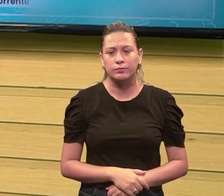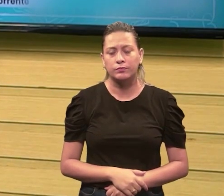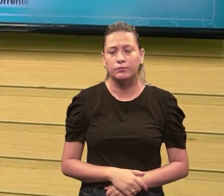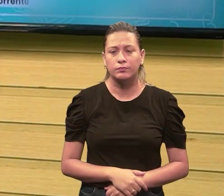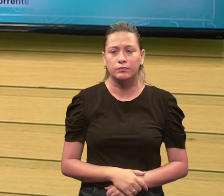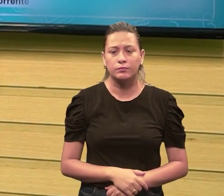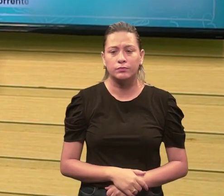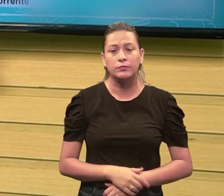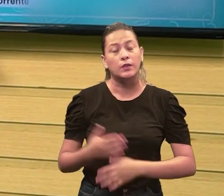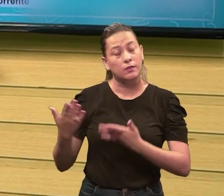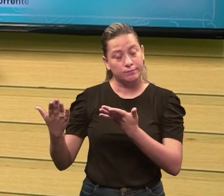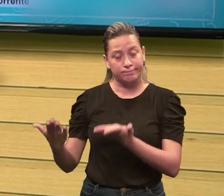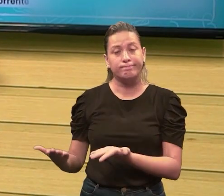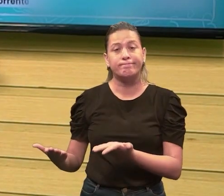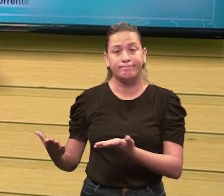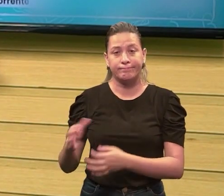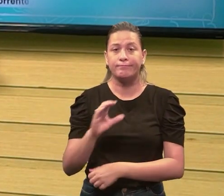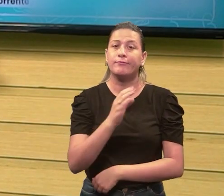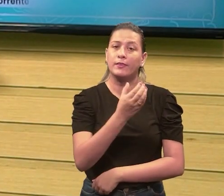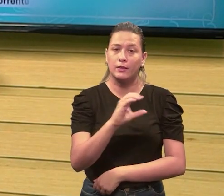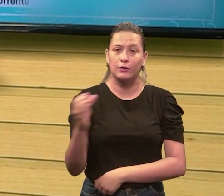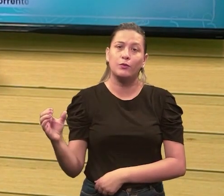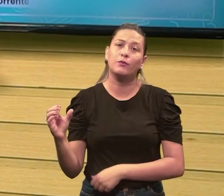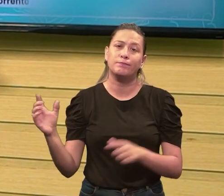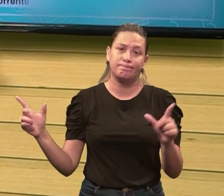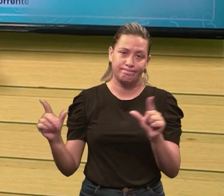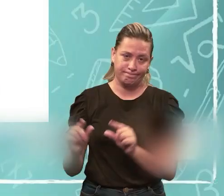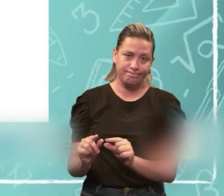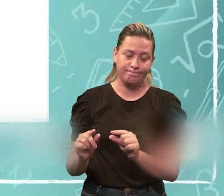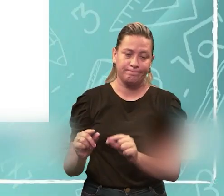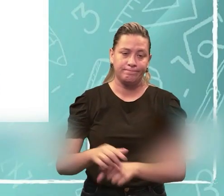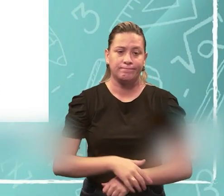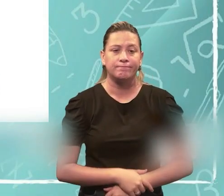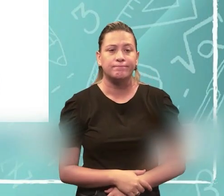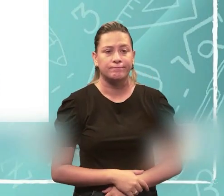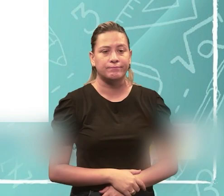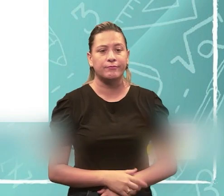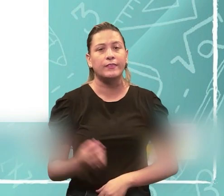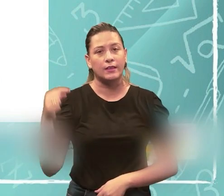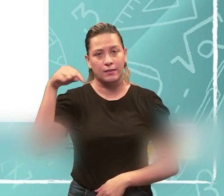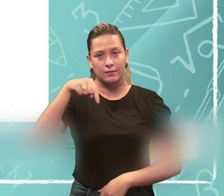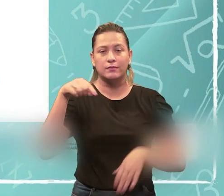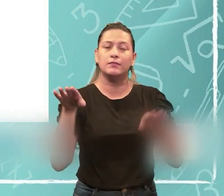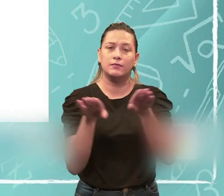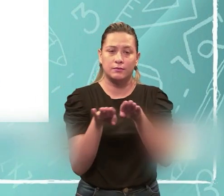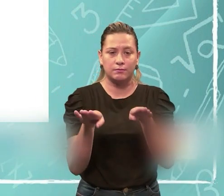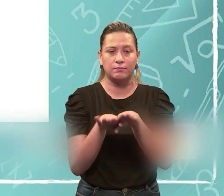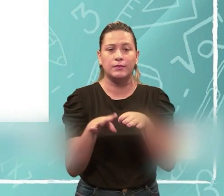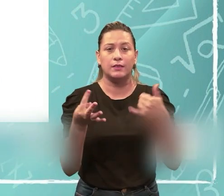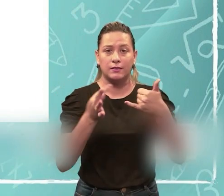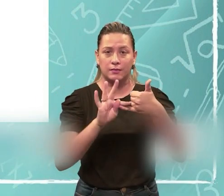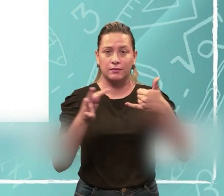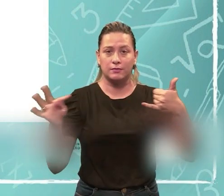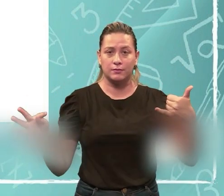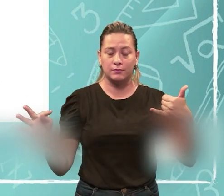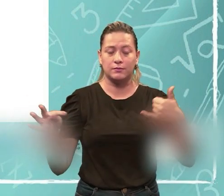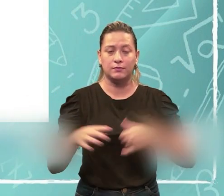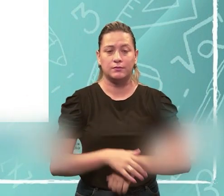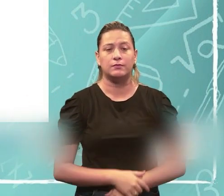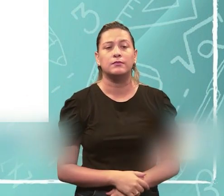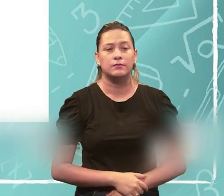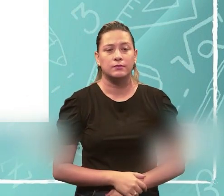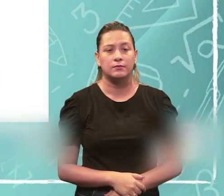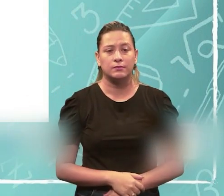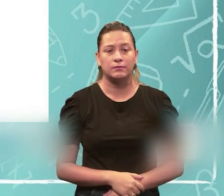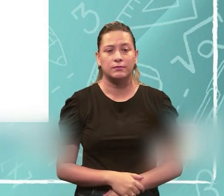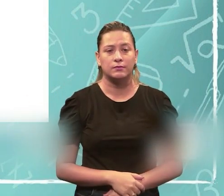corrente, né? Então, eu, nesse caso, eu tenho uma baixa corrente. Da mesma forma aqui, na tensão, né, analogia